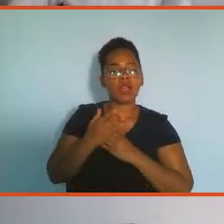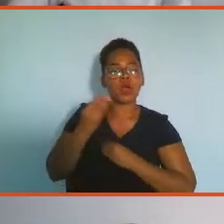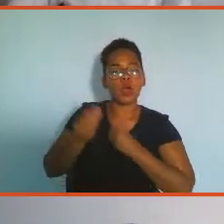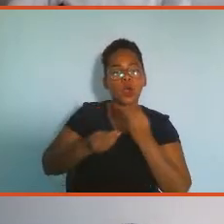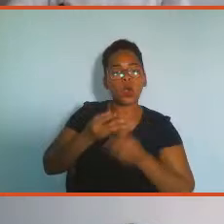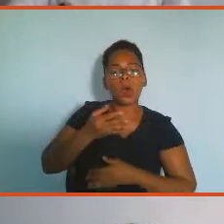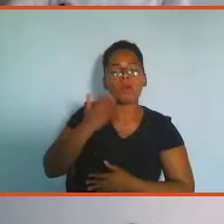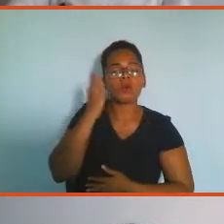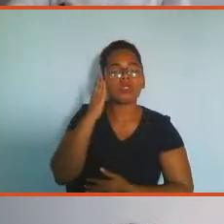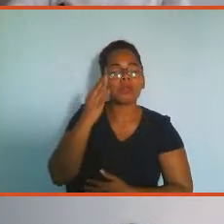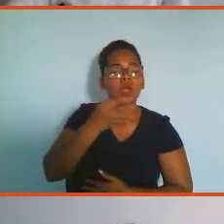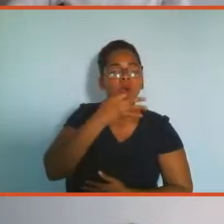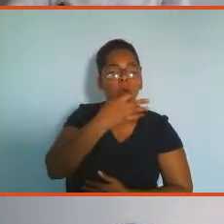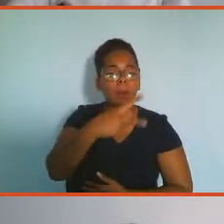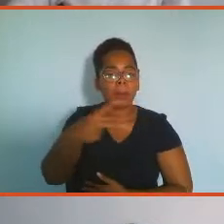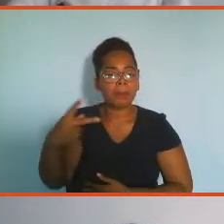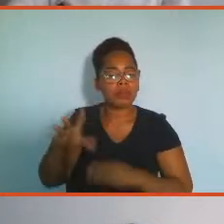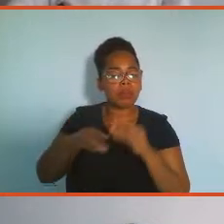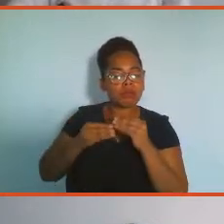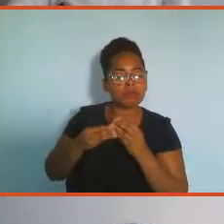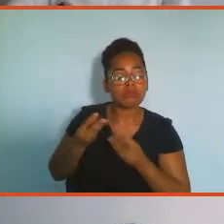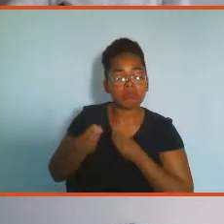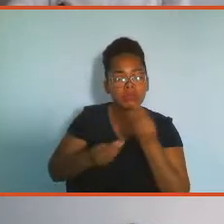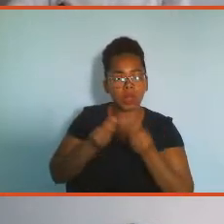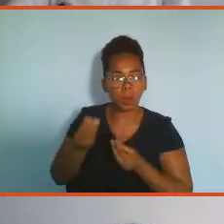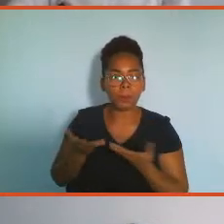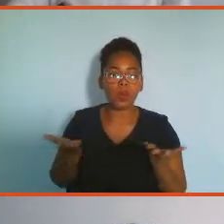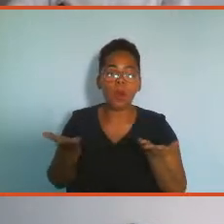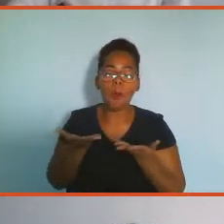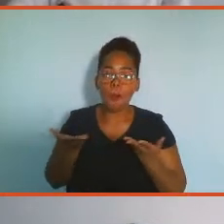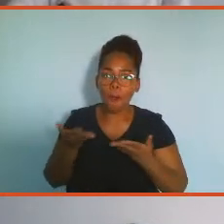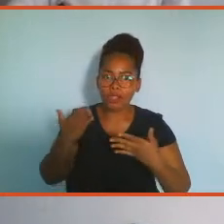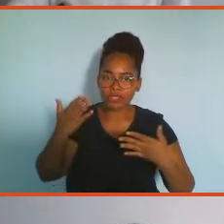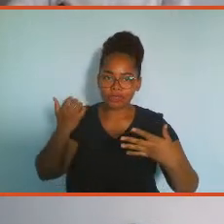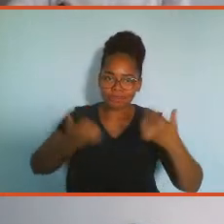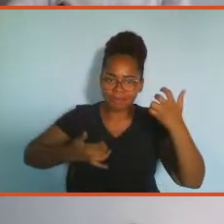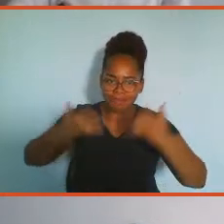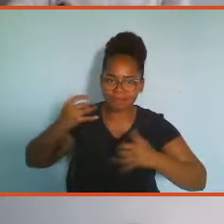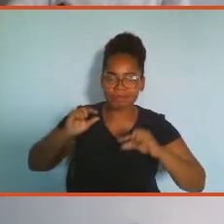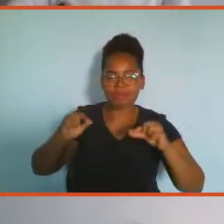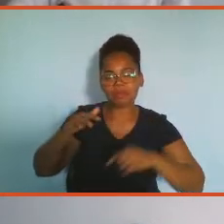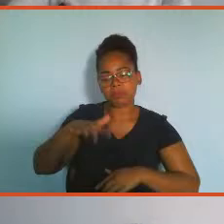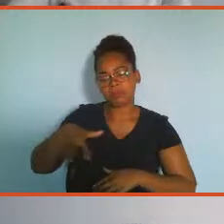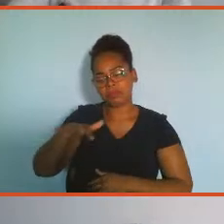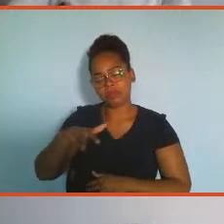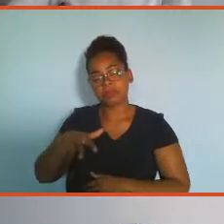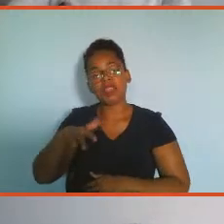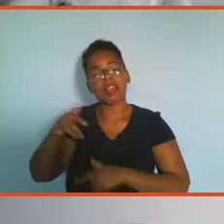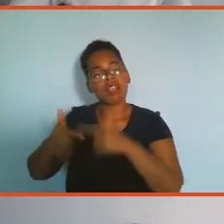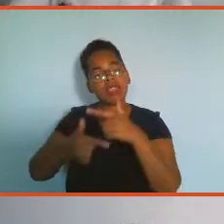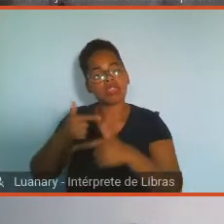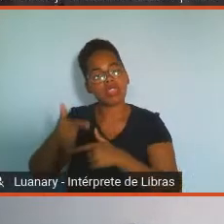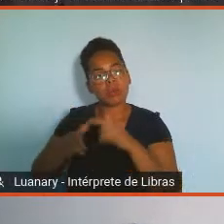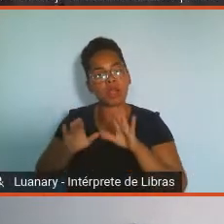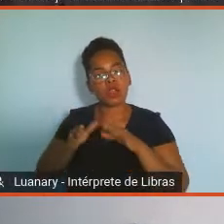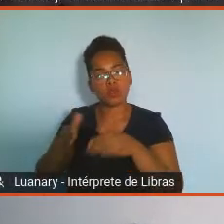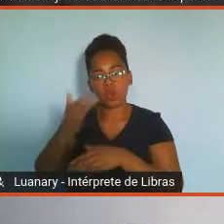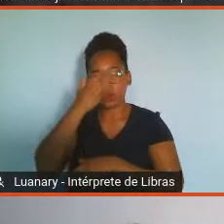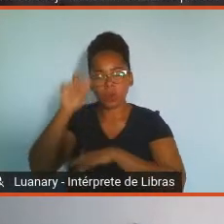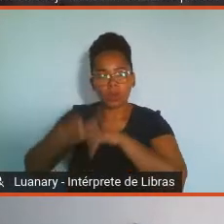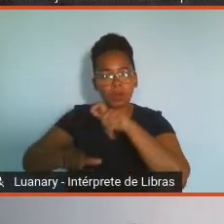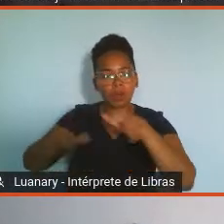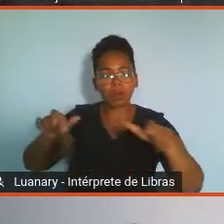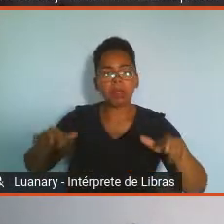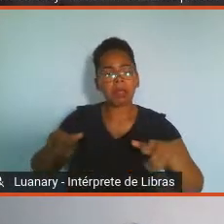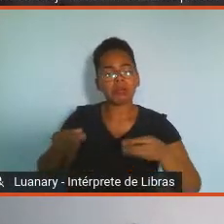Hoje vimos que um ambiente de trabalho voltado para as pessoas garante esse bem-estar e deve ser encarado como um